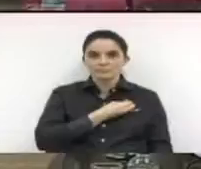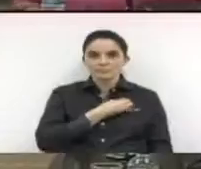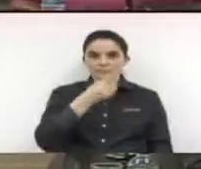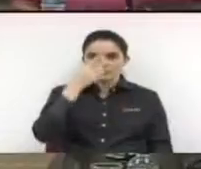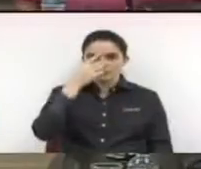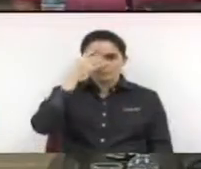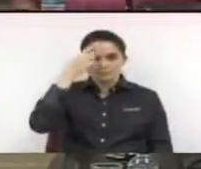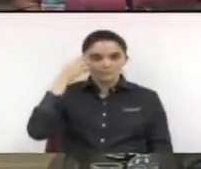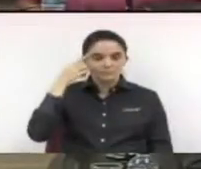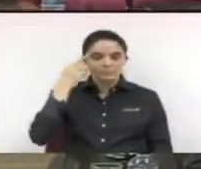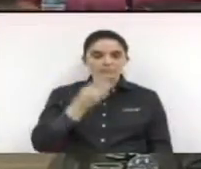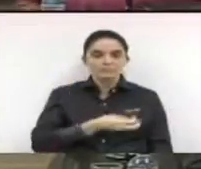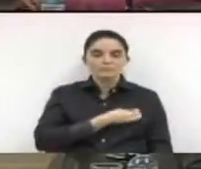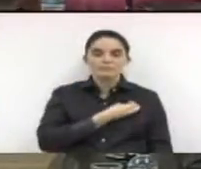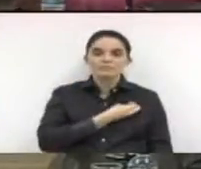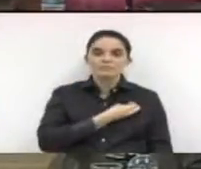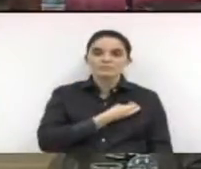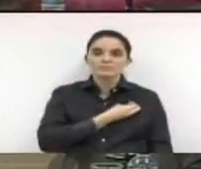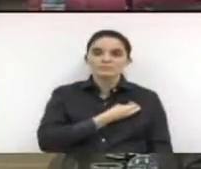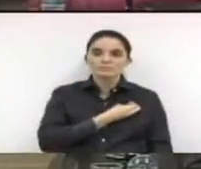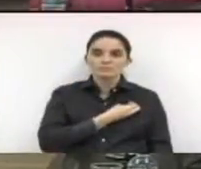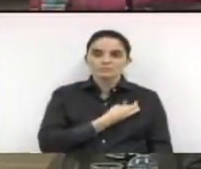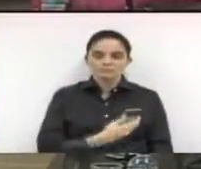Wilson Nunes Serqueira. Presente.